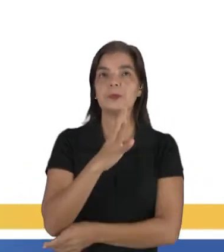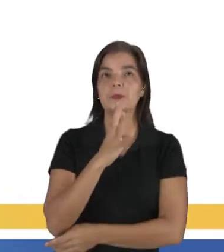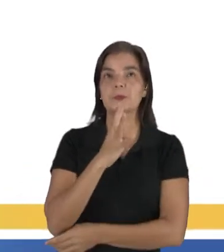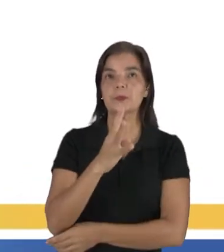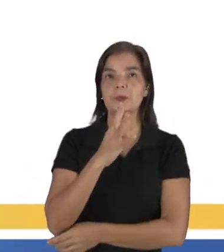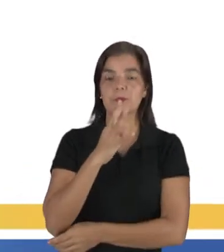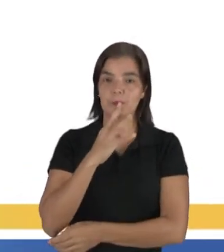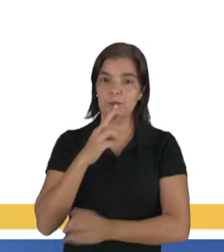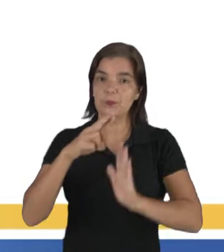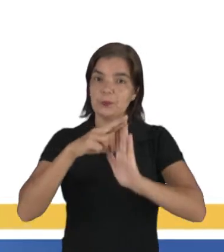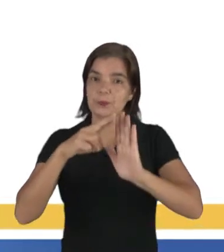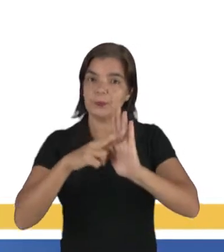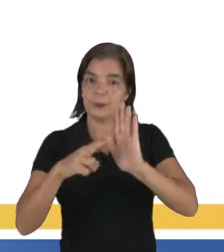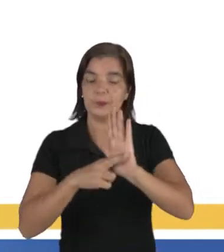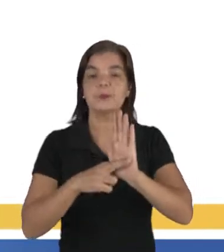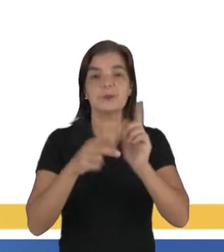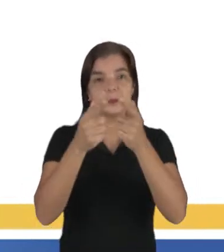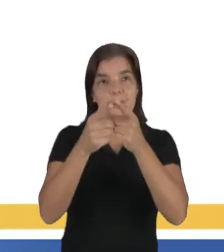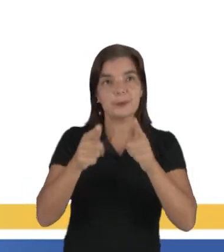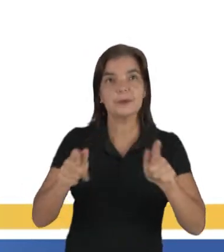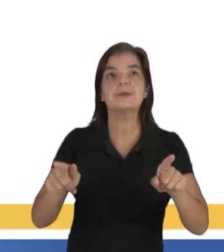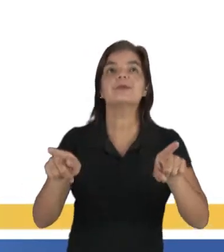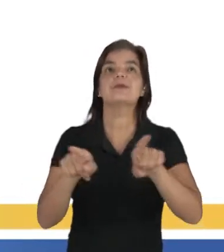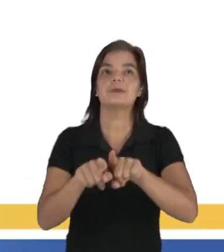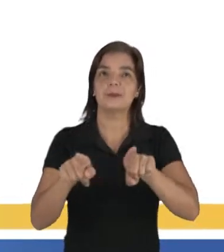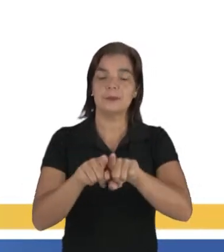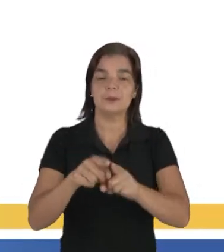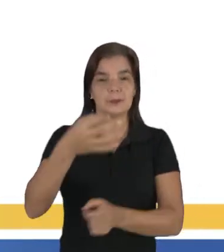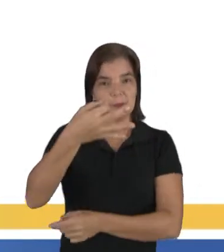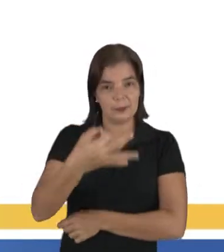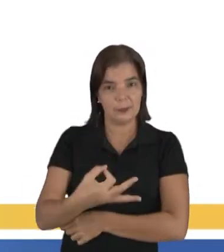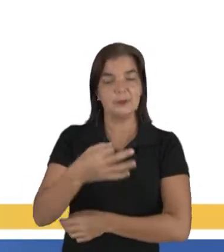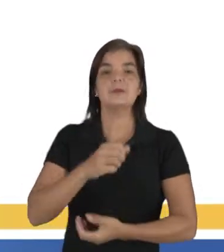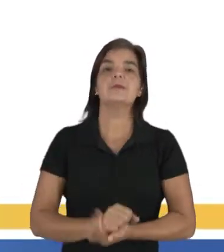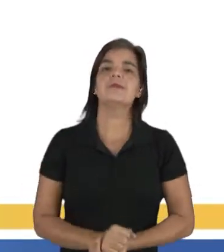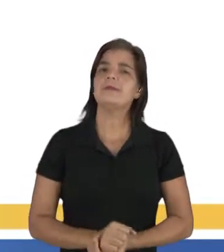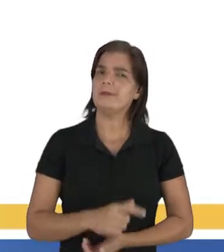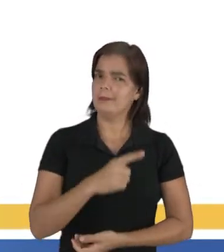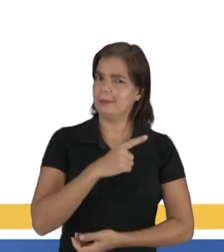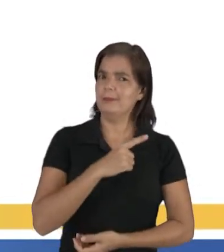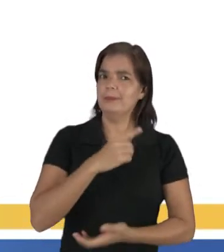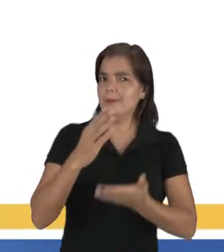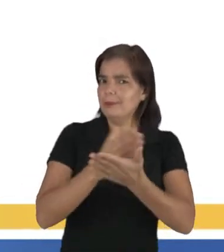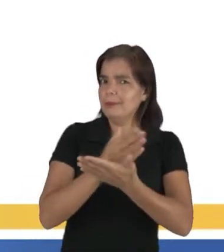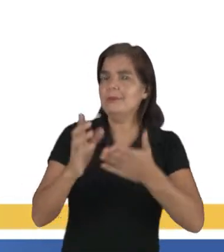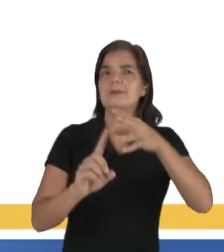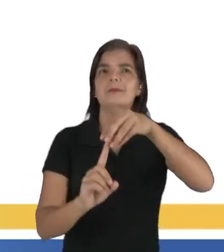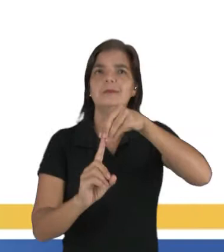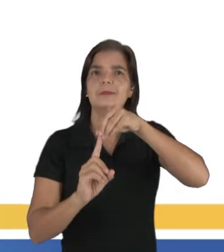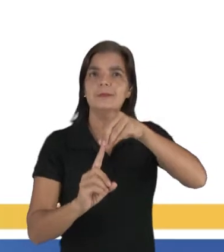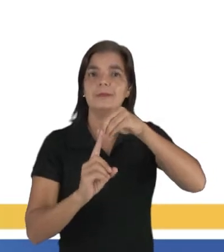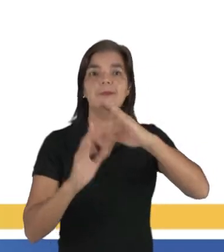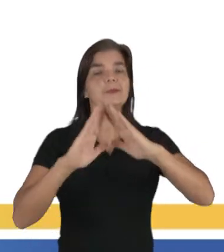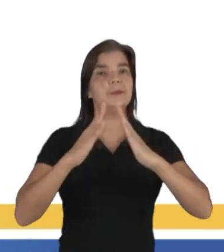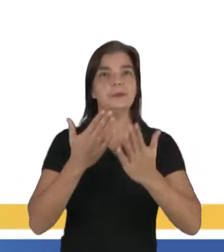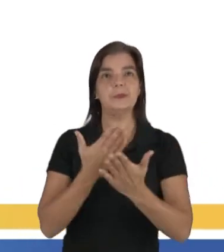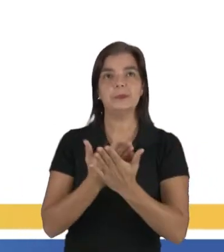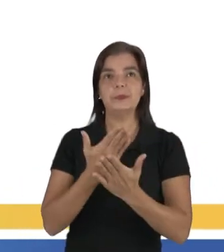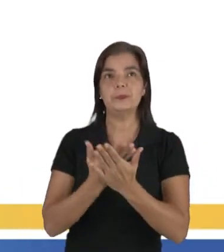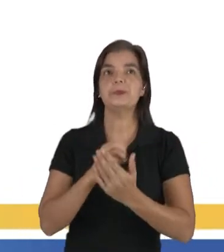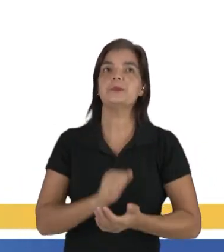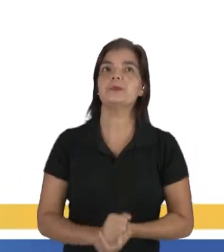conhecimento sobre a norma culta, a norma padrão, deveria ter alguns objetivos na escola,